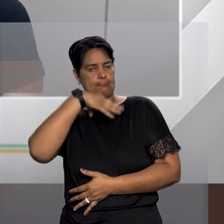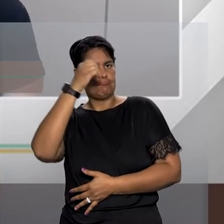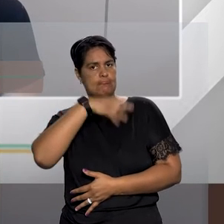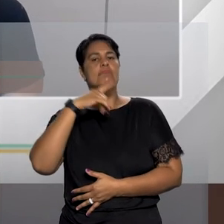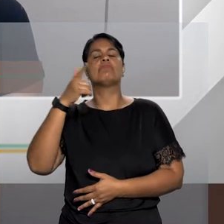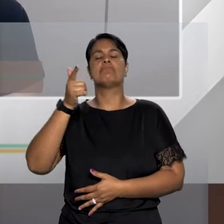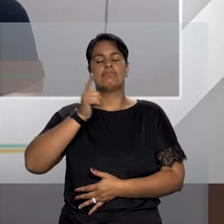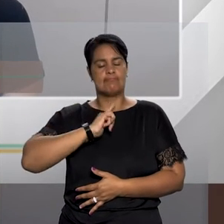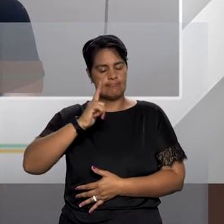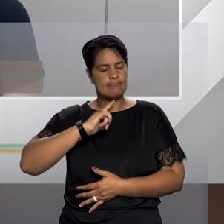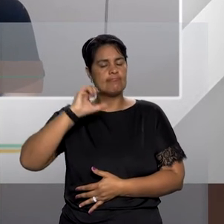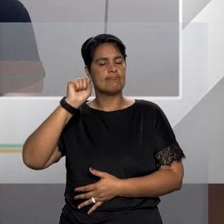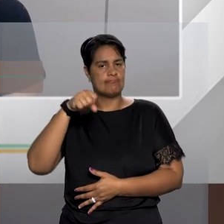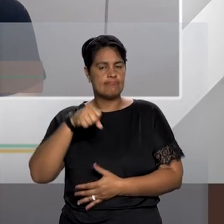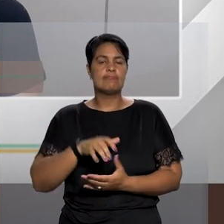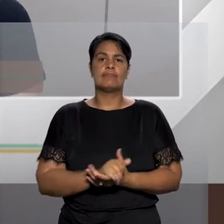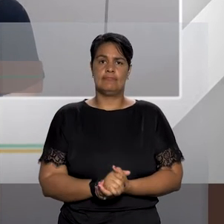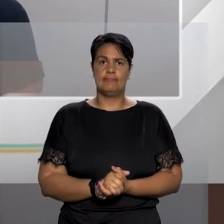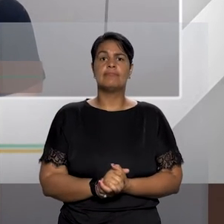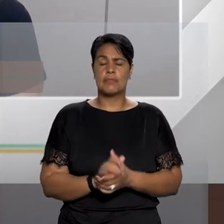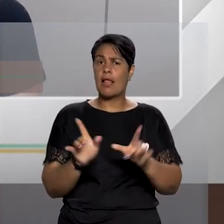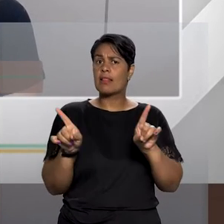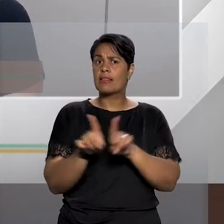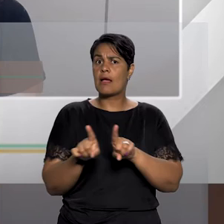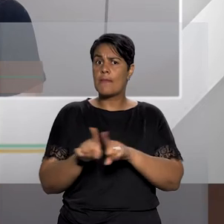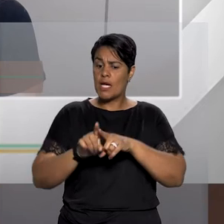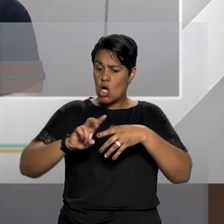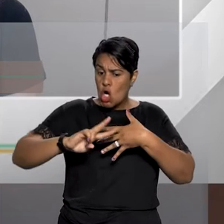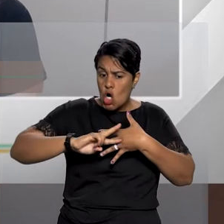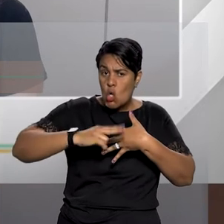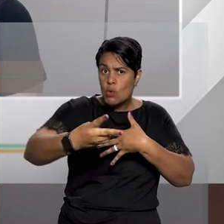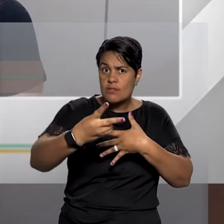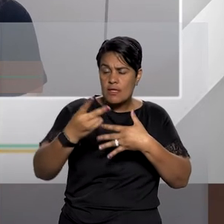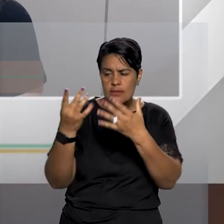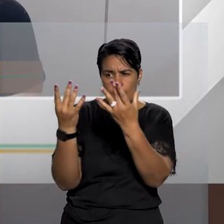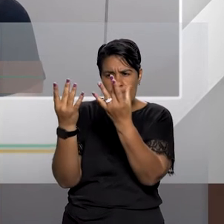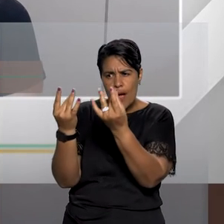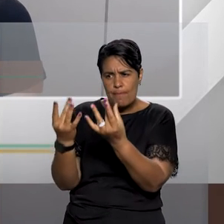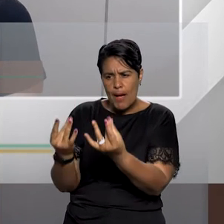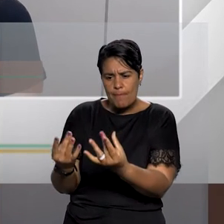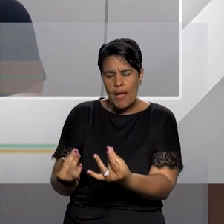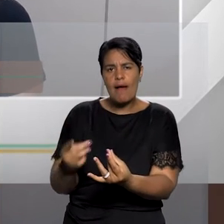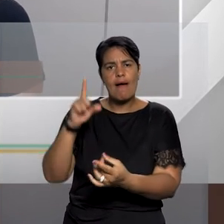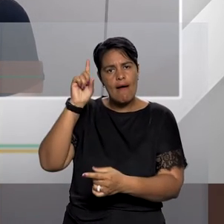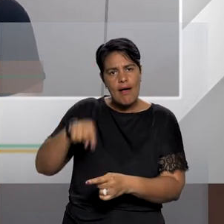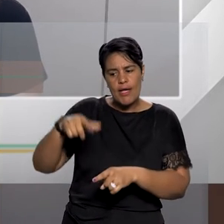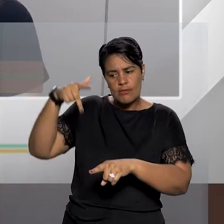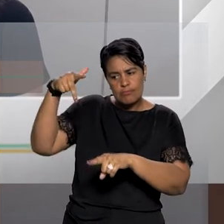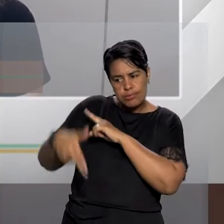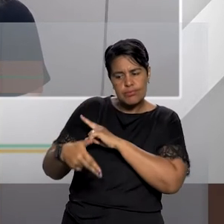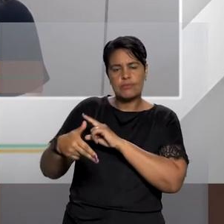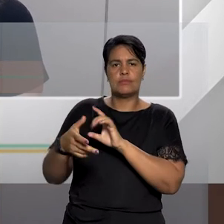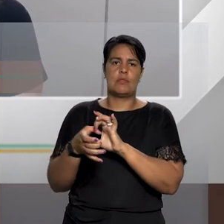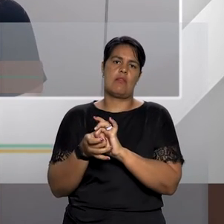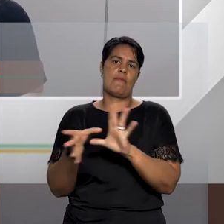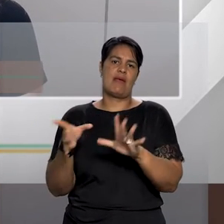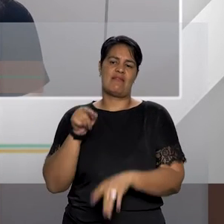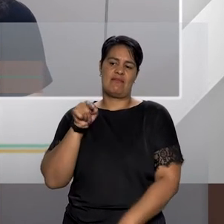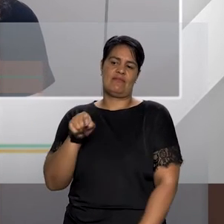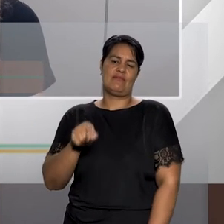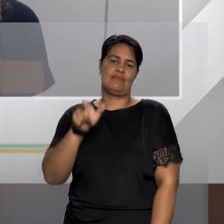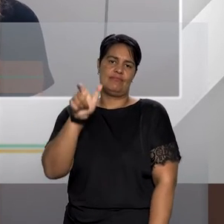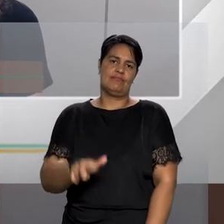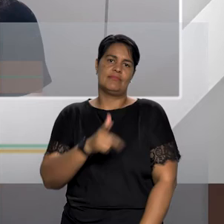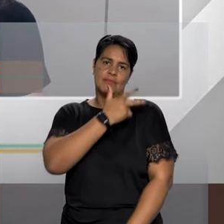protetiva e há também consequência específica no sentido de restringir talvez esse agressor e essa